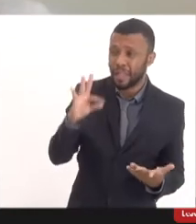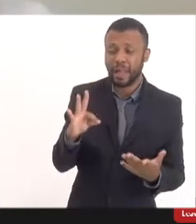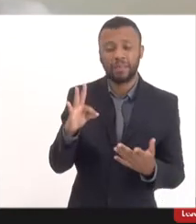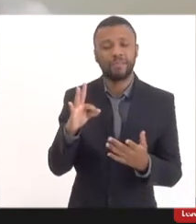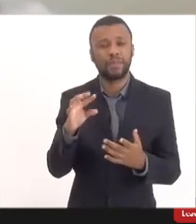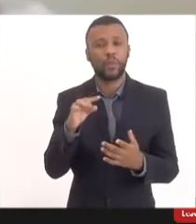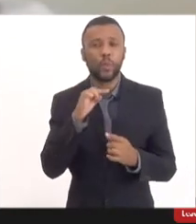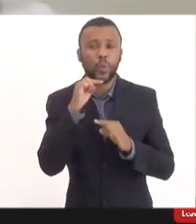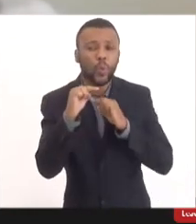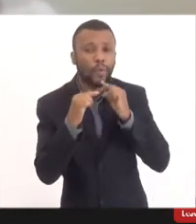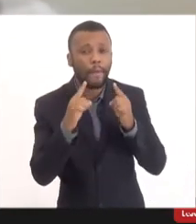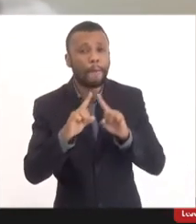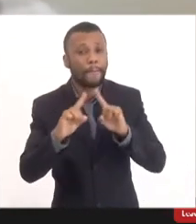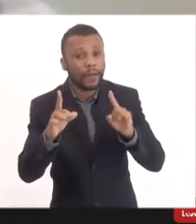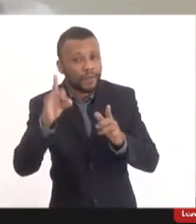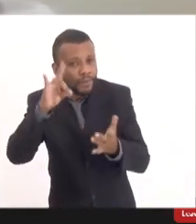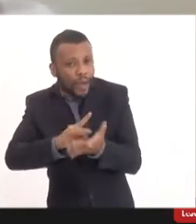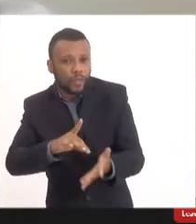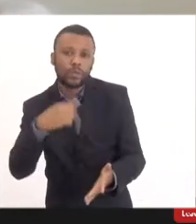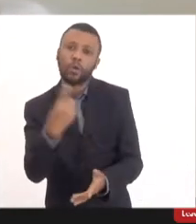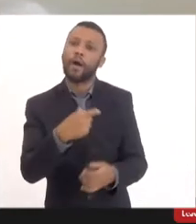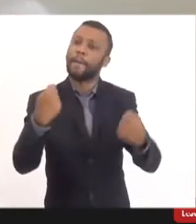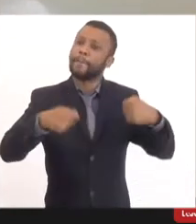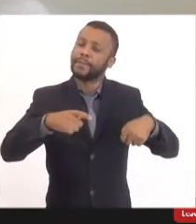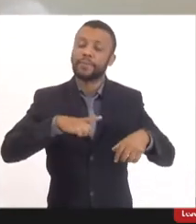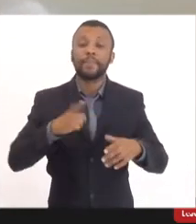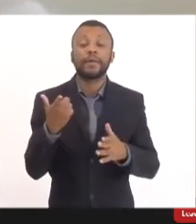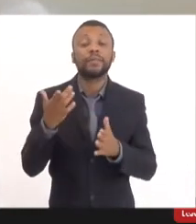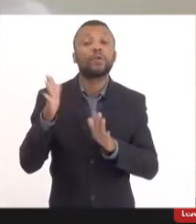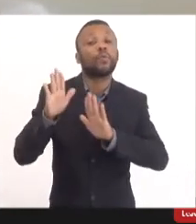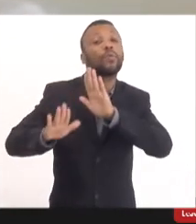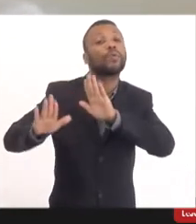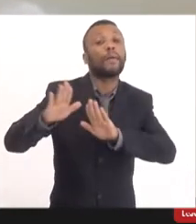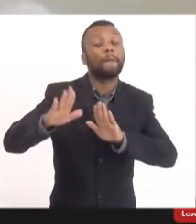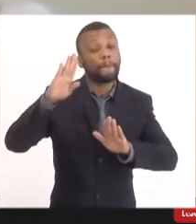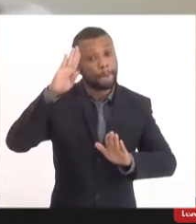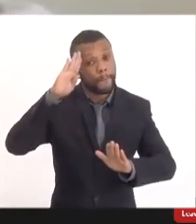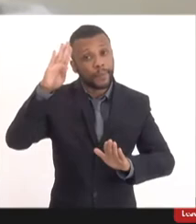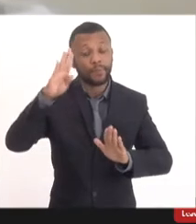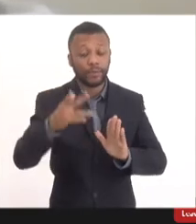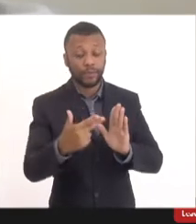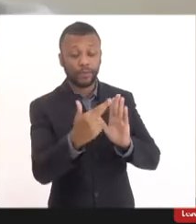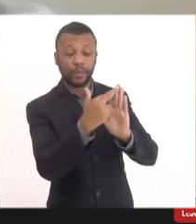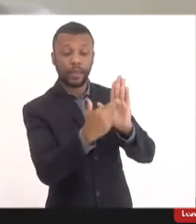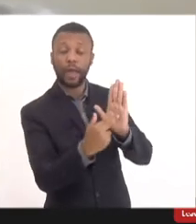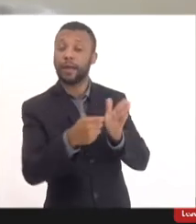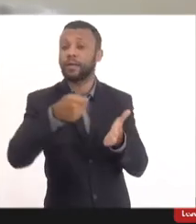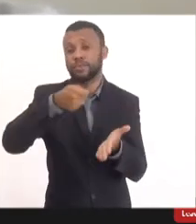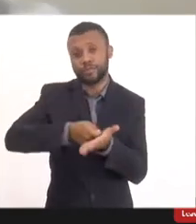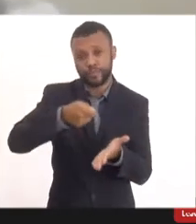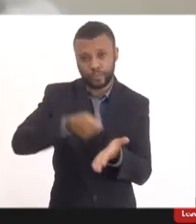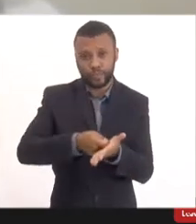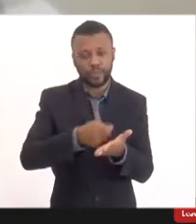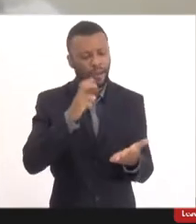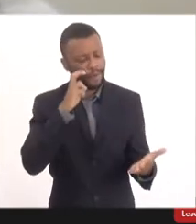precisa, de fato, ser mais moderados, principalmente nas exigências. Eu vi ela falando aqui de